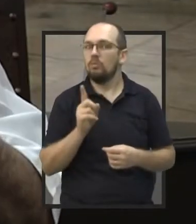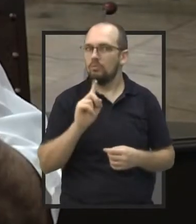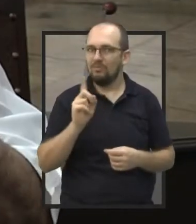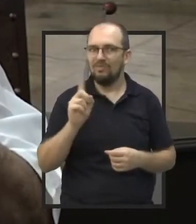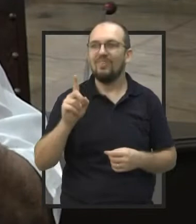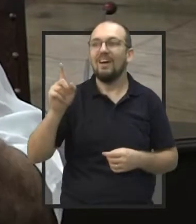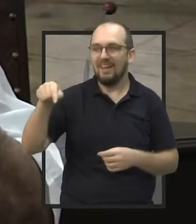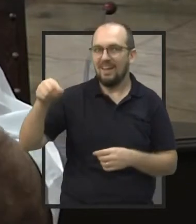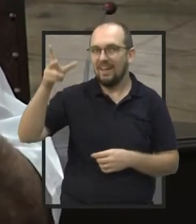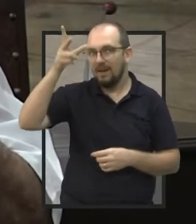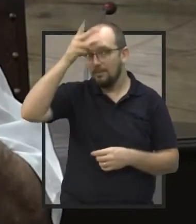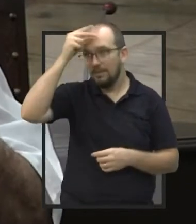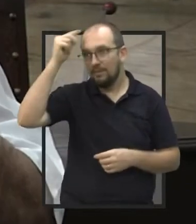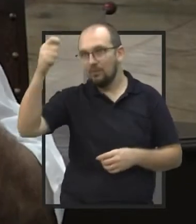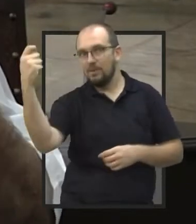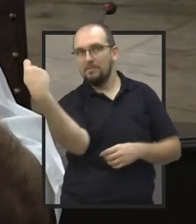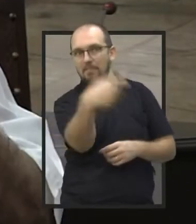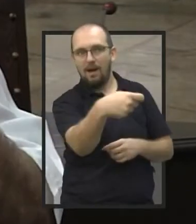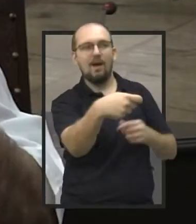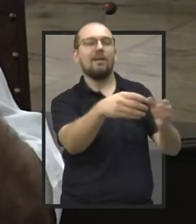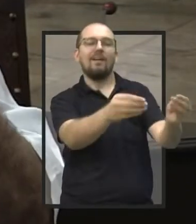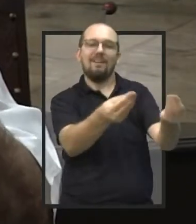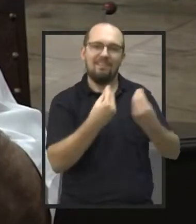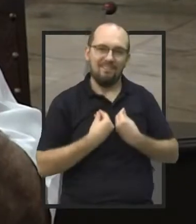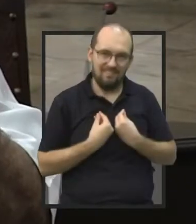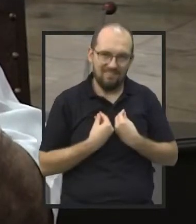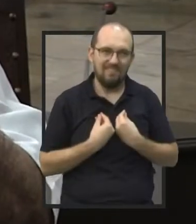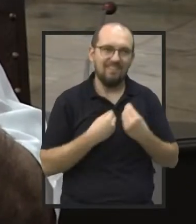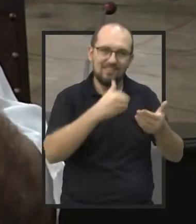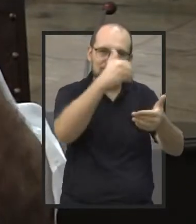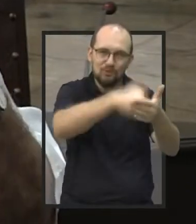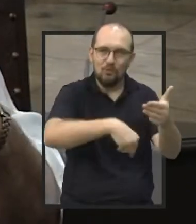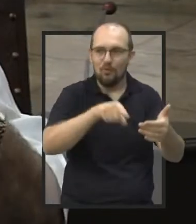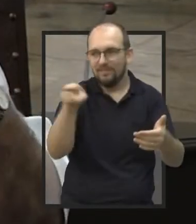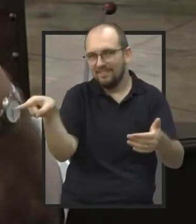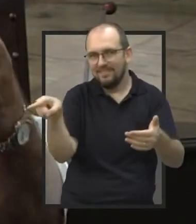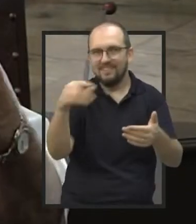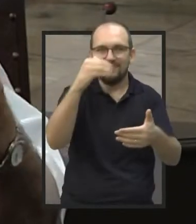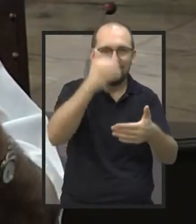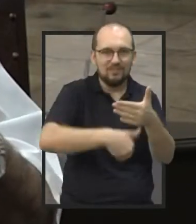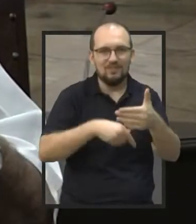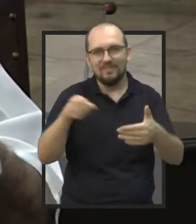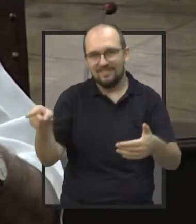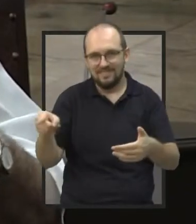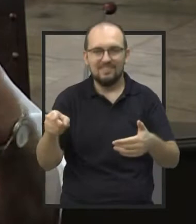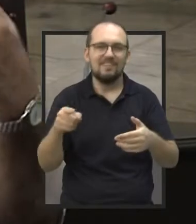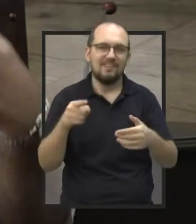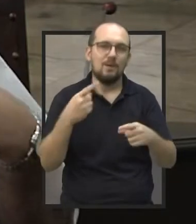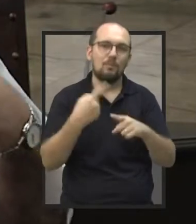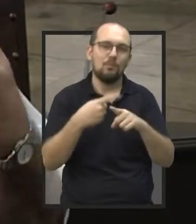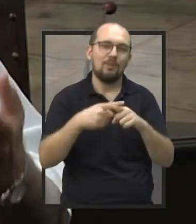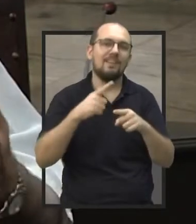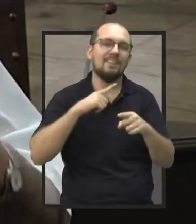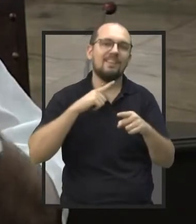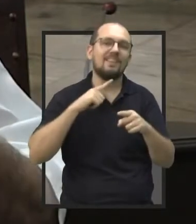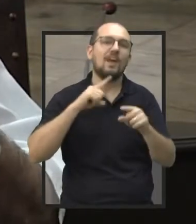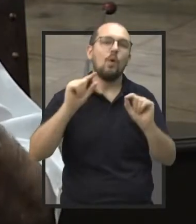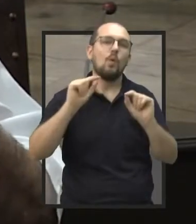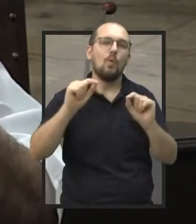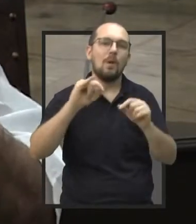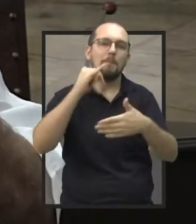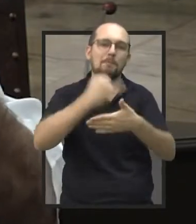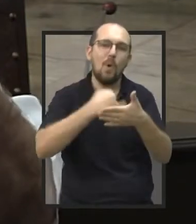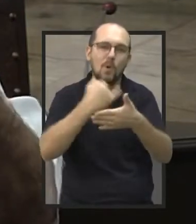população que paga, porque a farmácia, a rede, ela desconta. Isso daí no imposto que ela tem que pagar, desconta esse remédio.